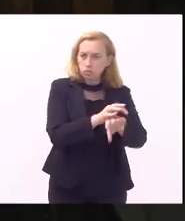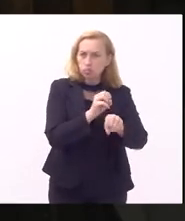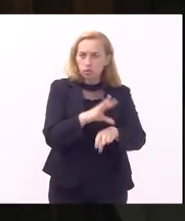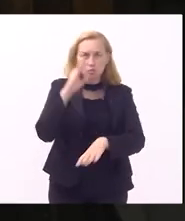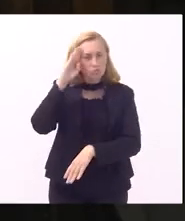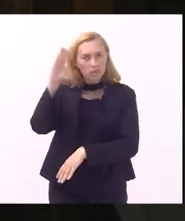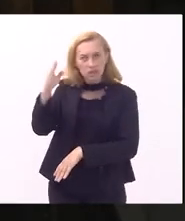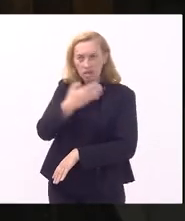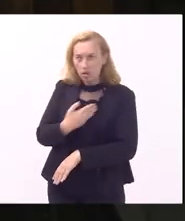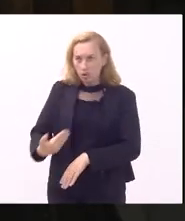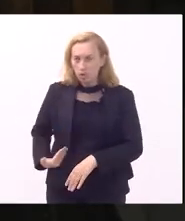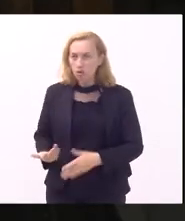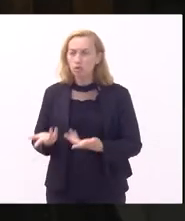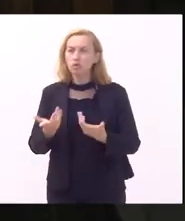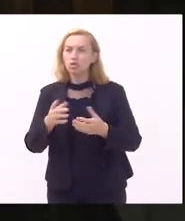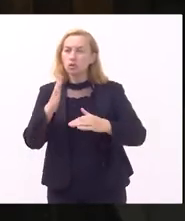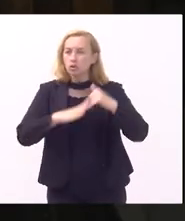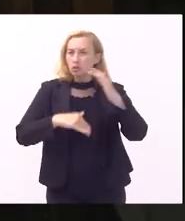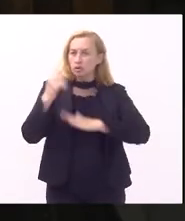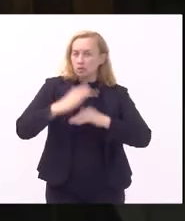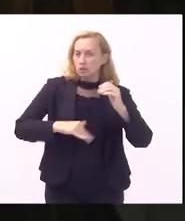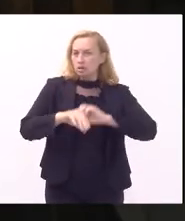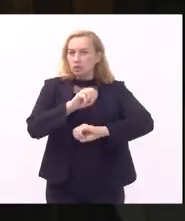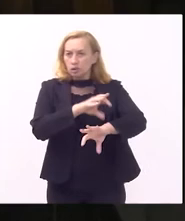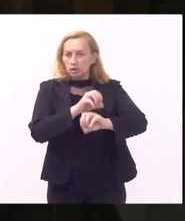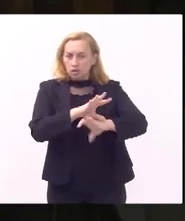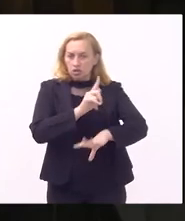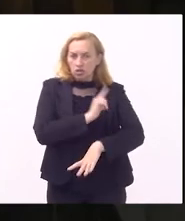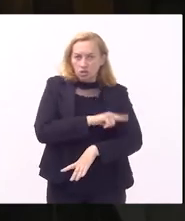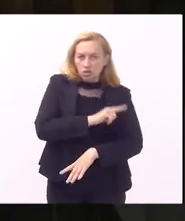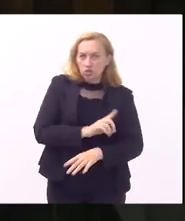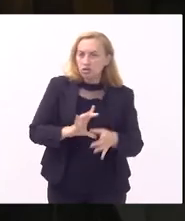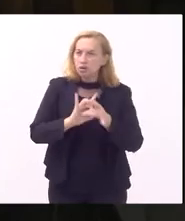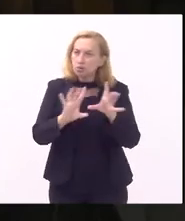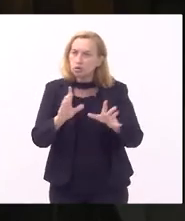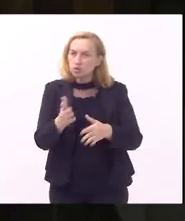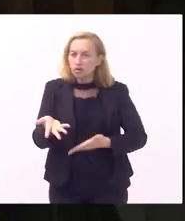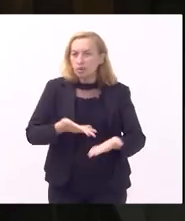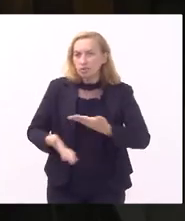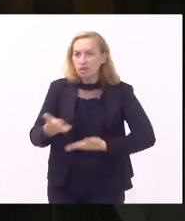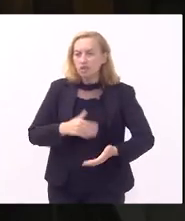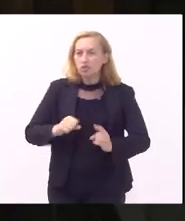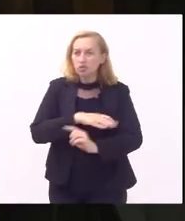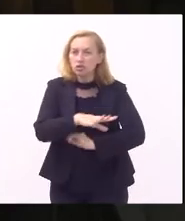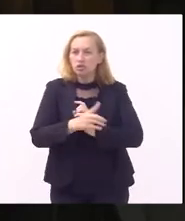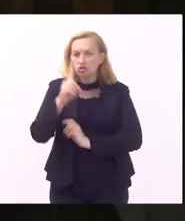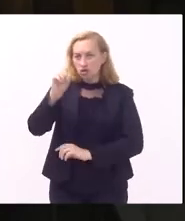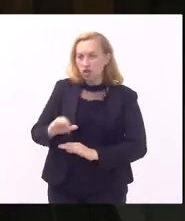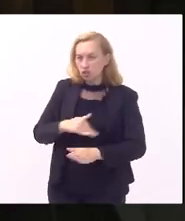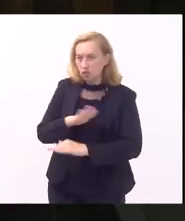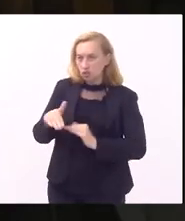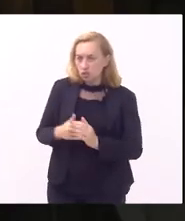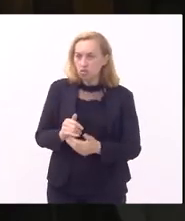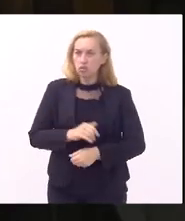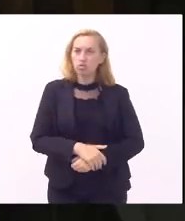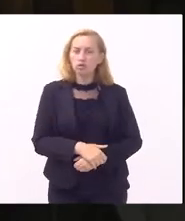pública e aos profissionais de educação na defesa da gestão democrática e da participação social como direito de todas e todas